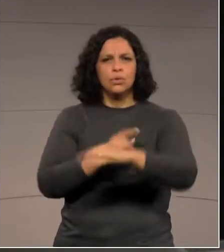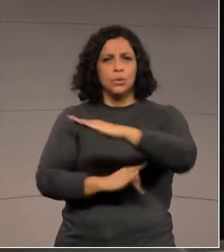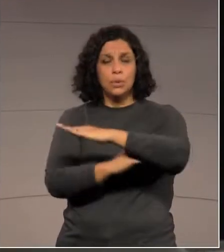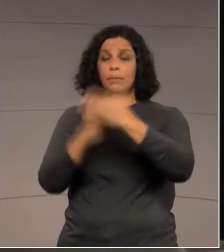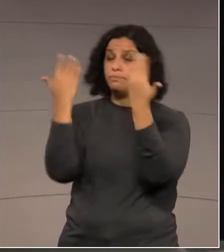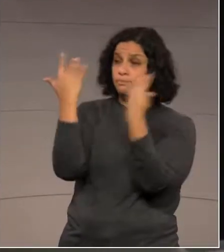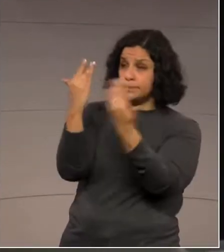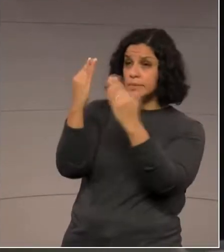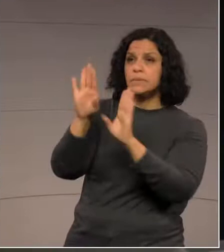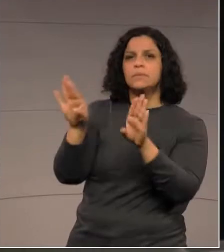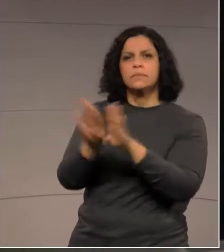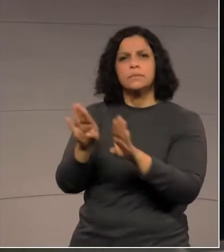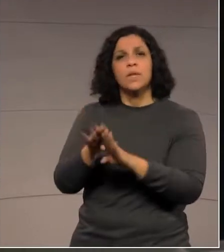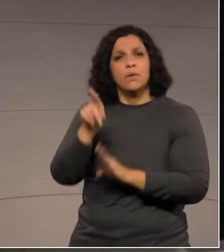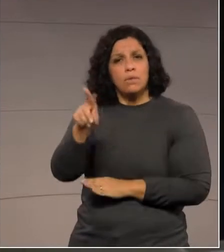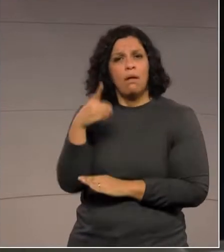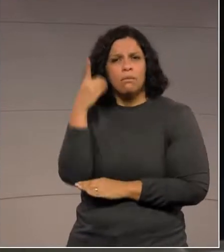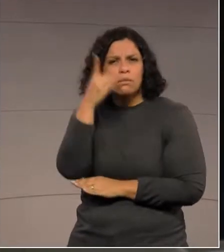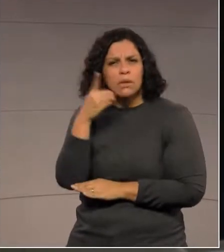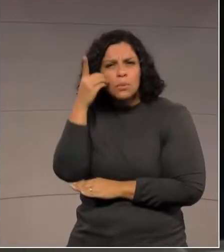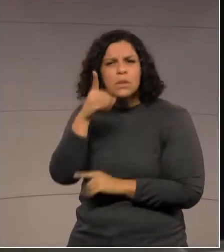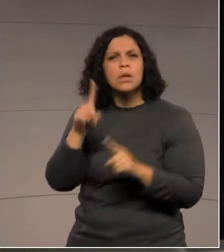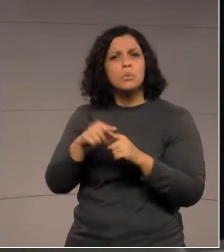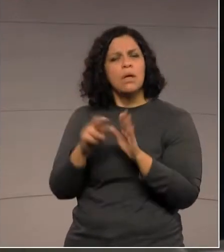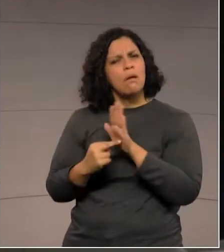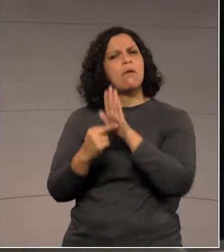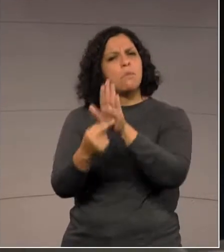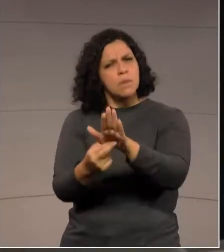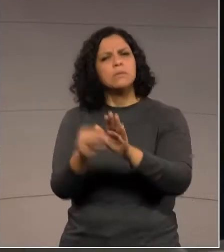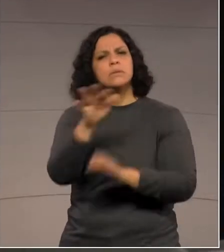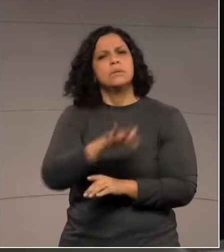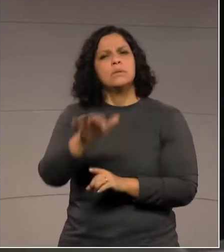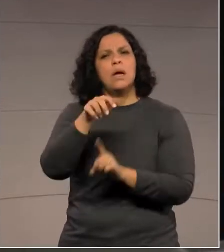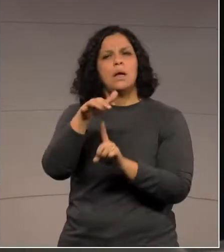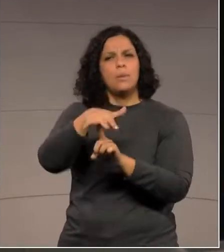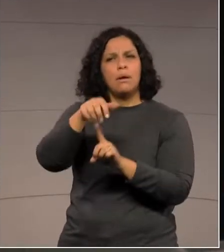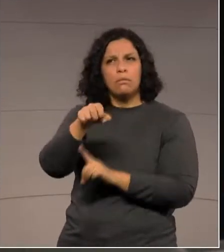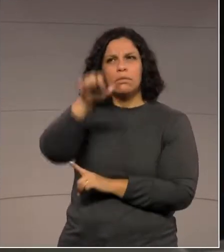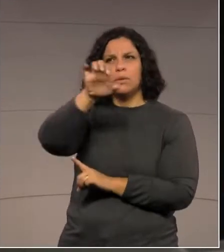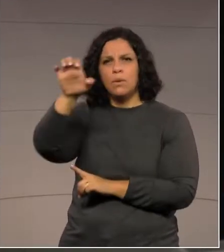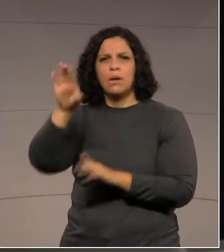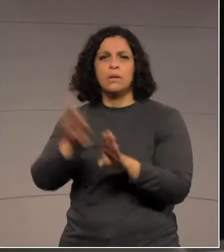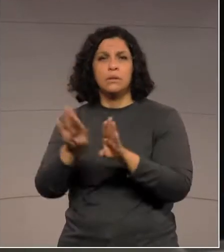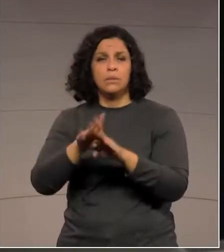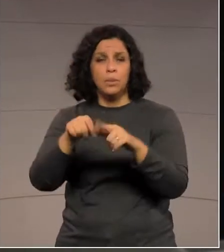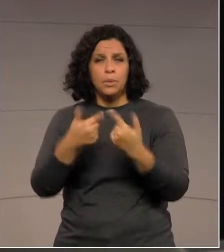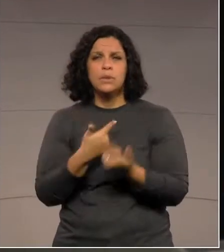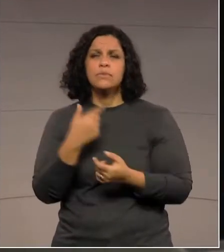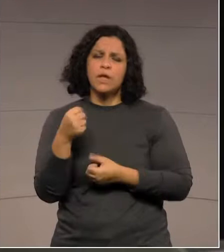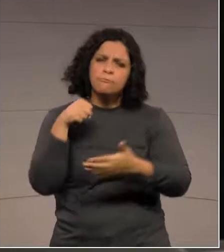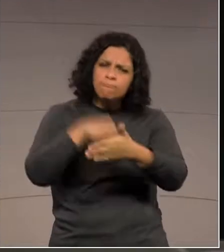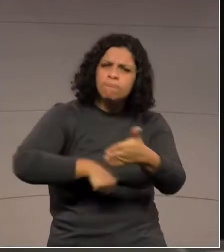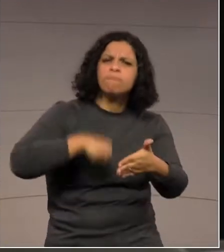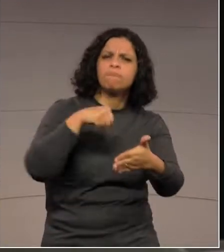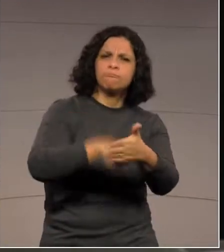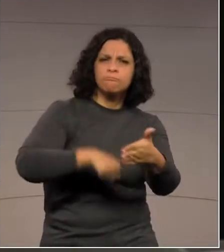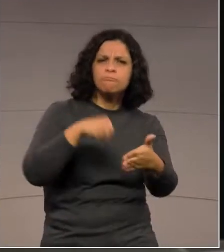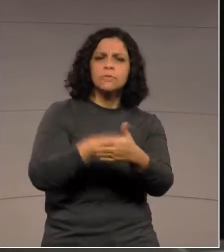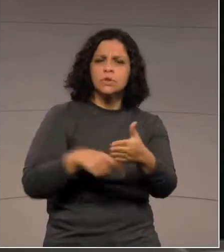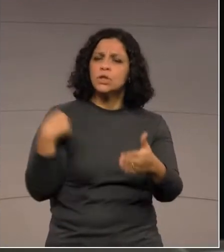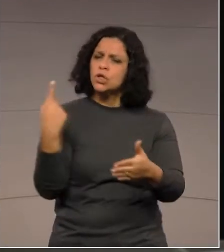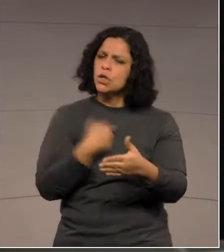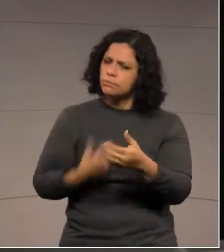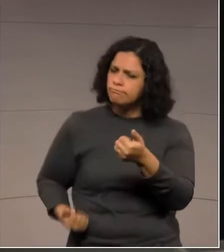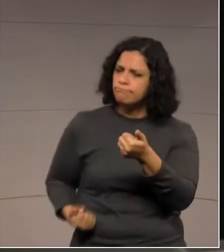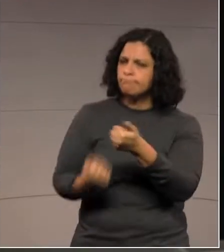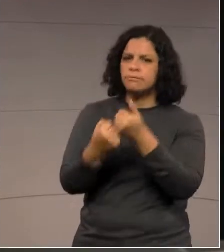parabéns ao deputado, um legítimo representante do noroeste do Paraná, por essa luta da qual se somam